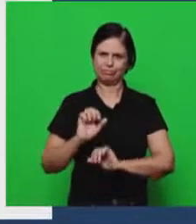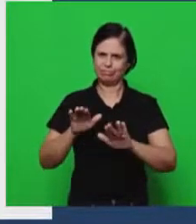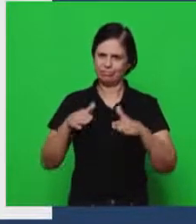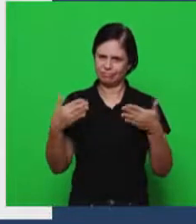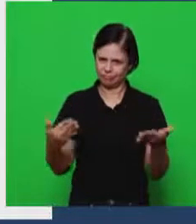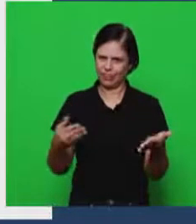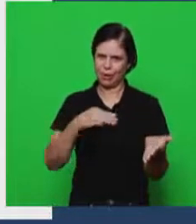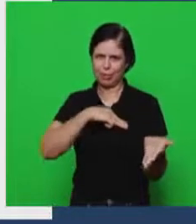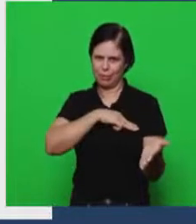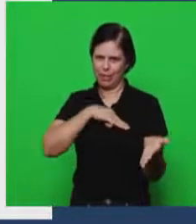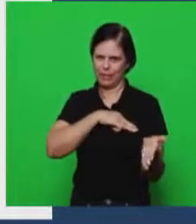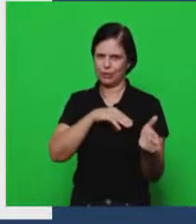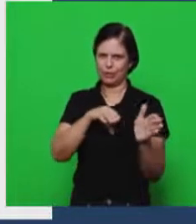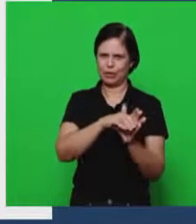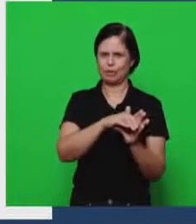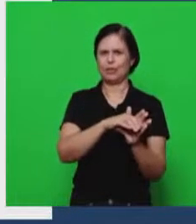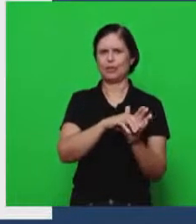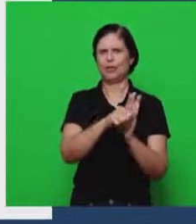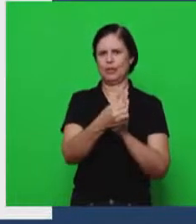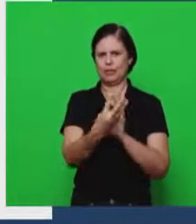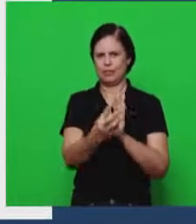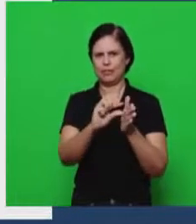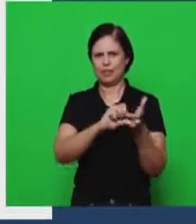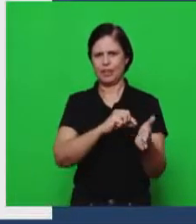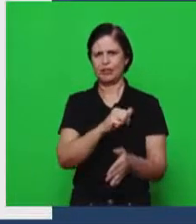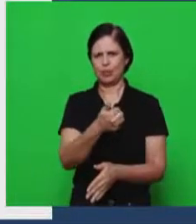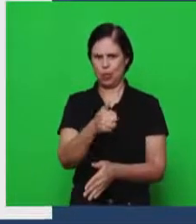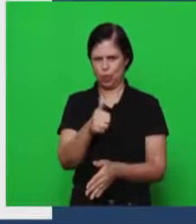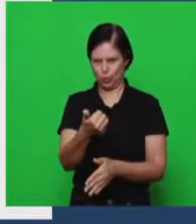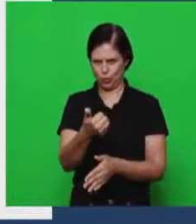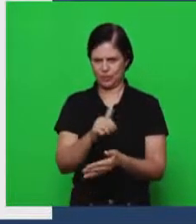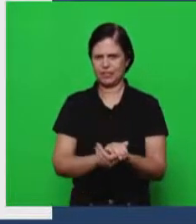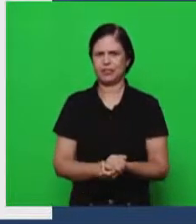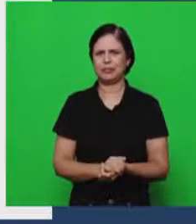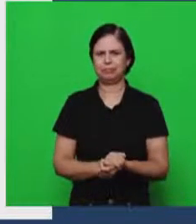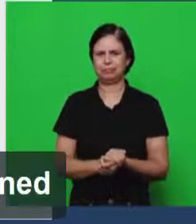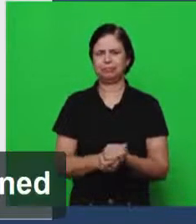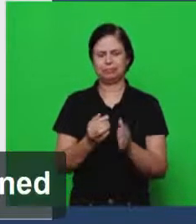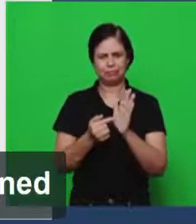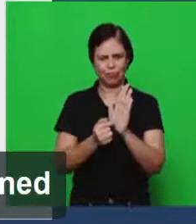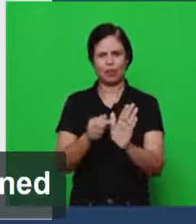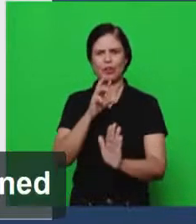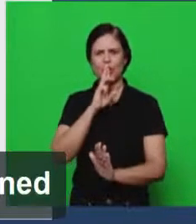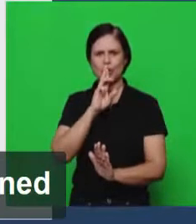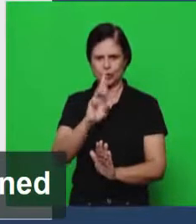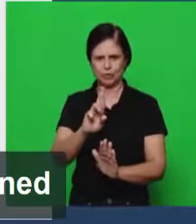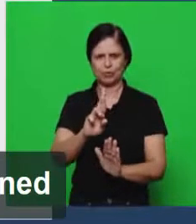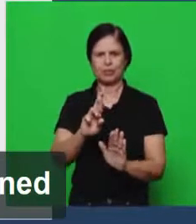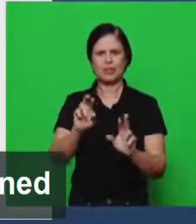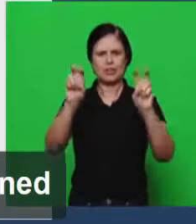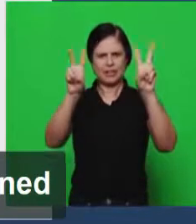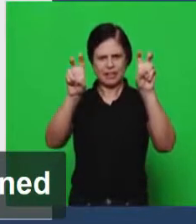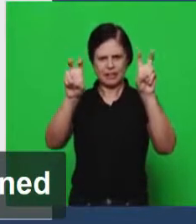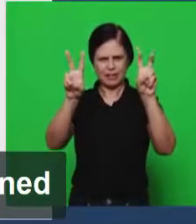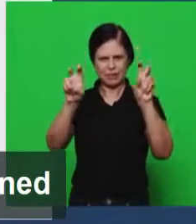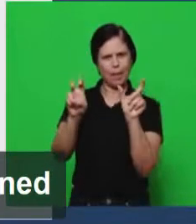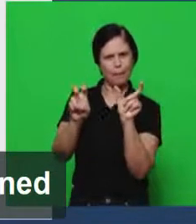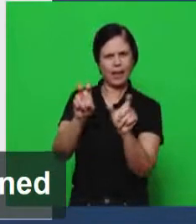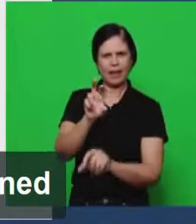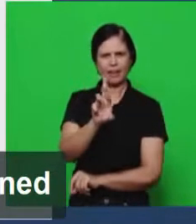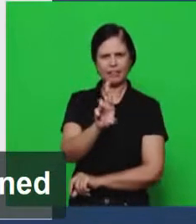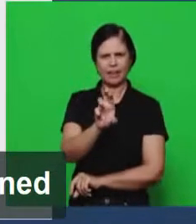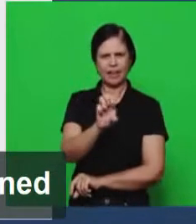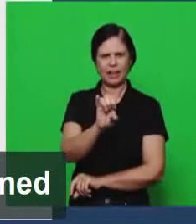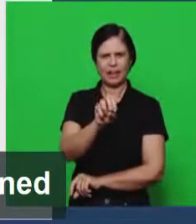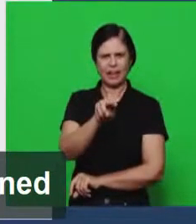13 está a resposta do versículo em que encontramos a expressão reino dos céus